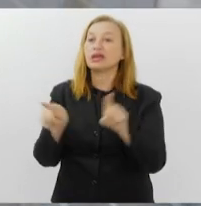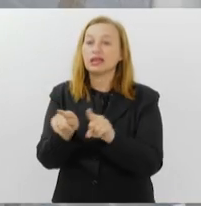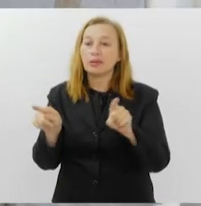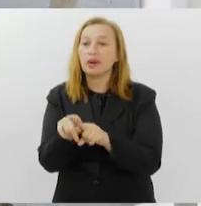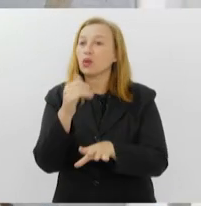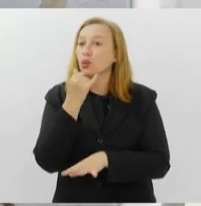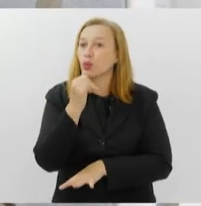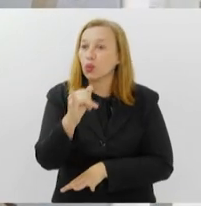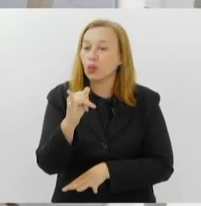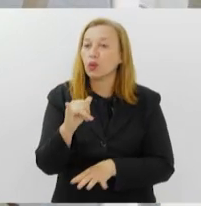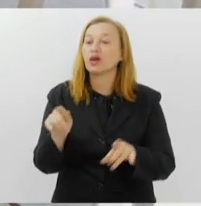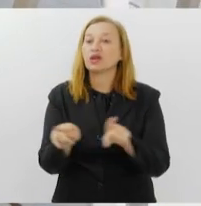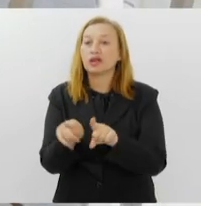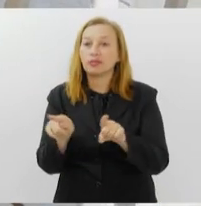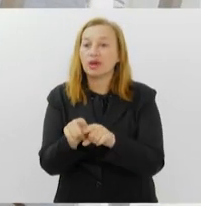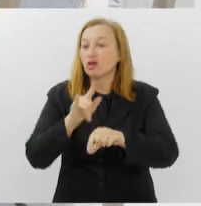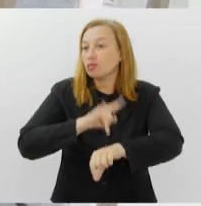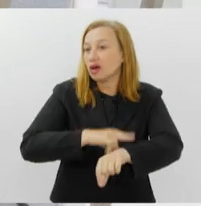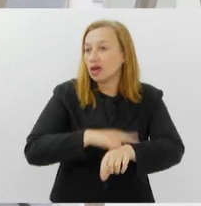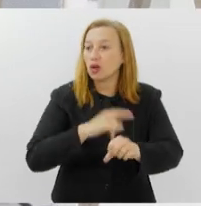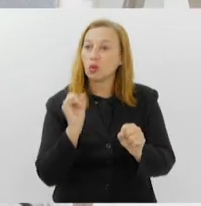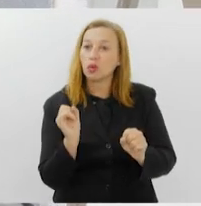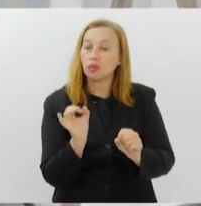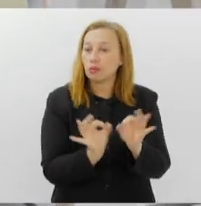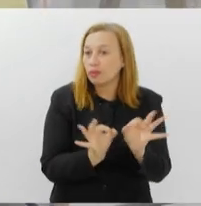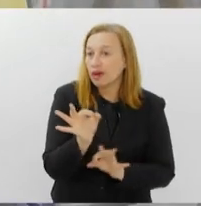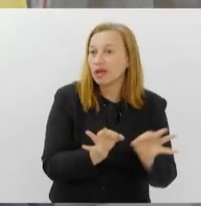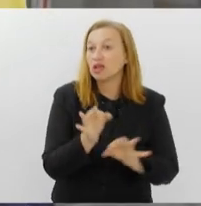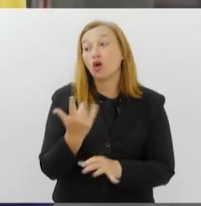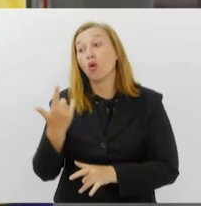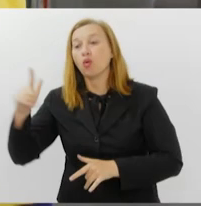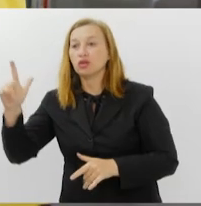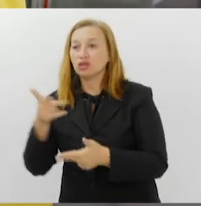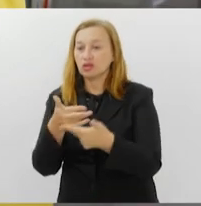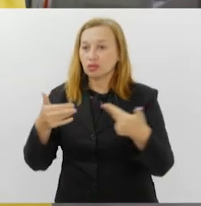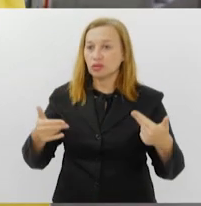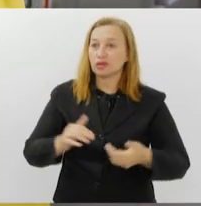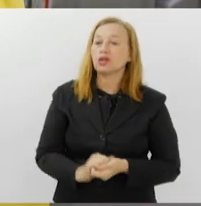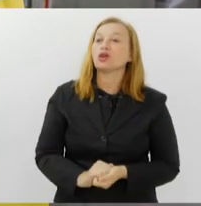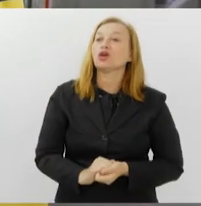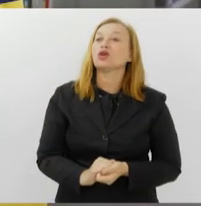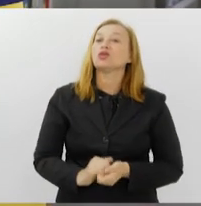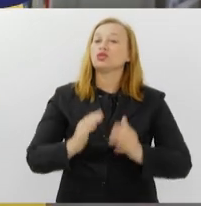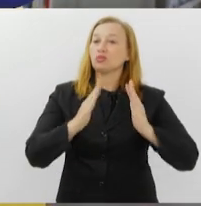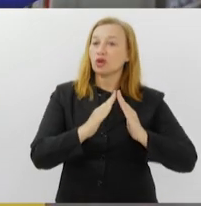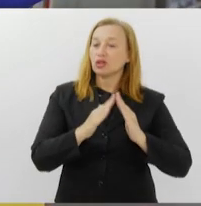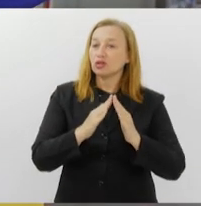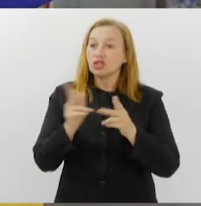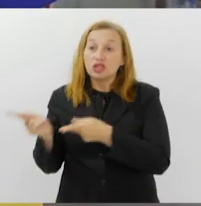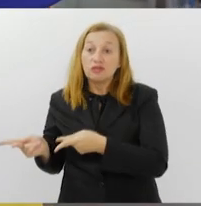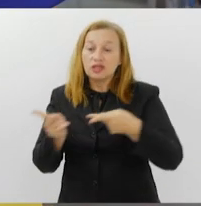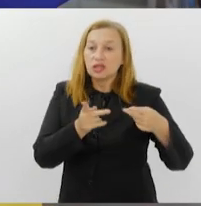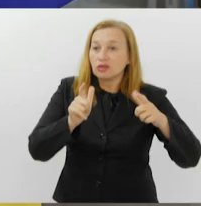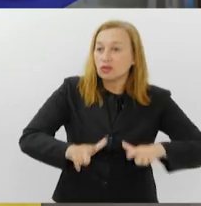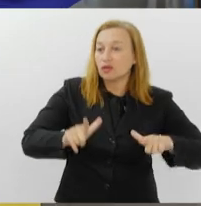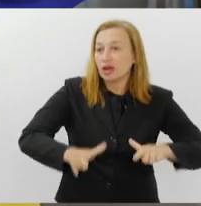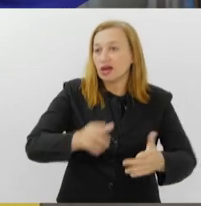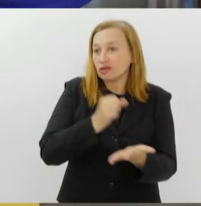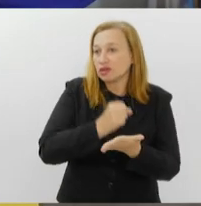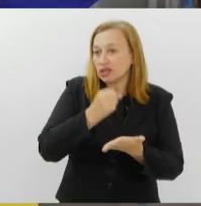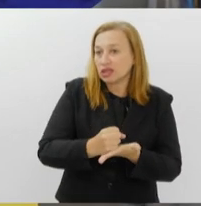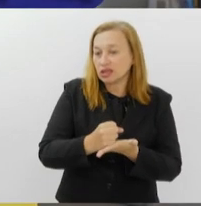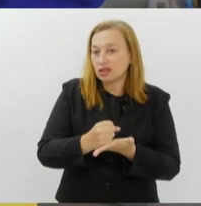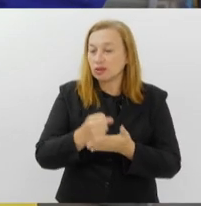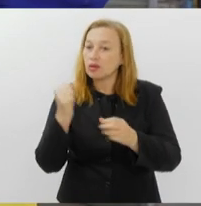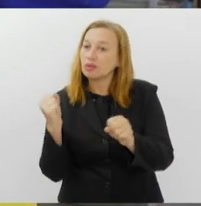e reforma dos banheiros, entre outras melhorias. Moradores da própria comunidade foram contratados para transformar o